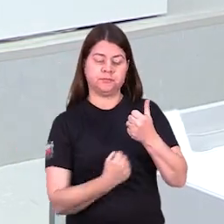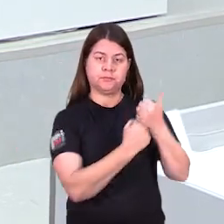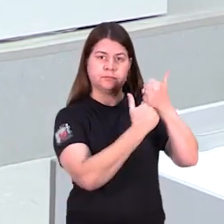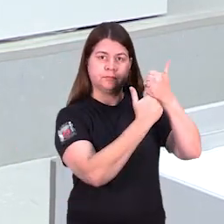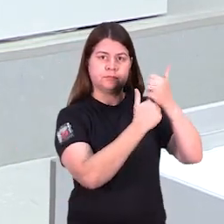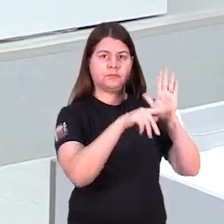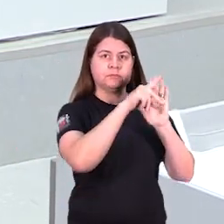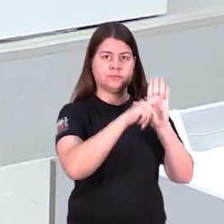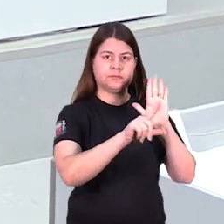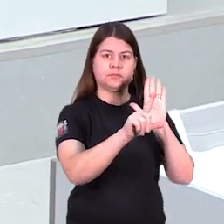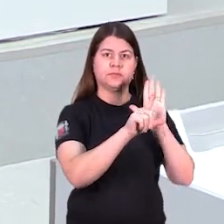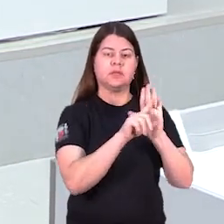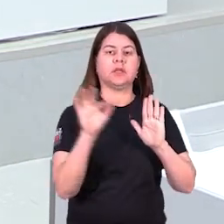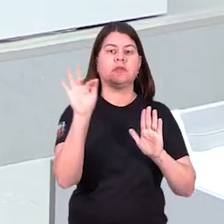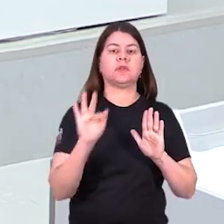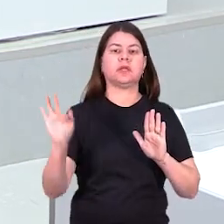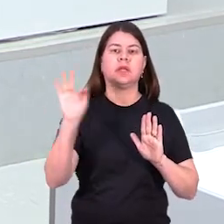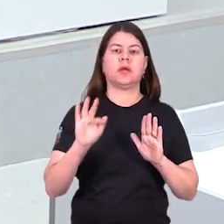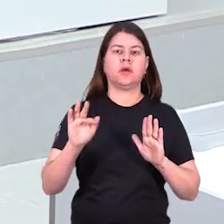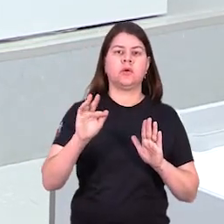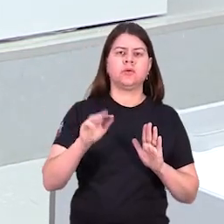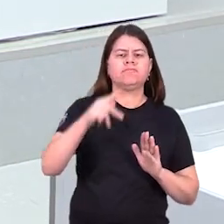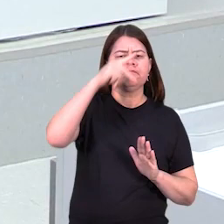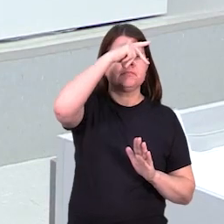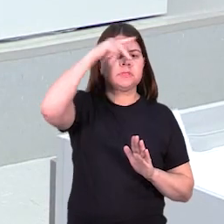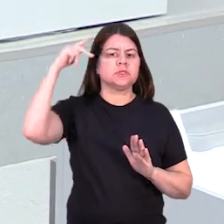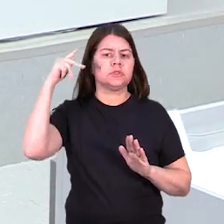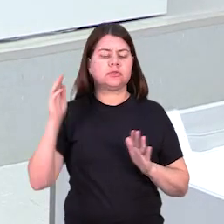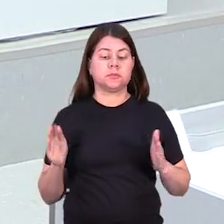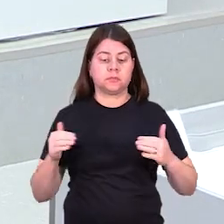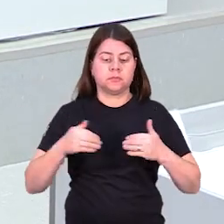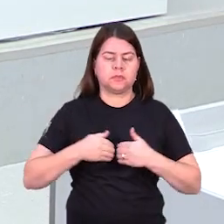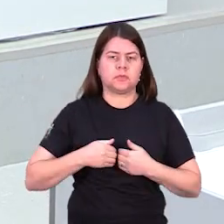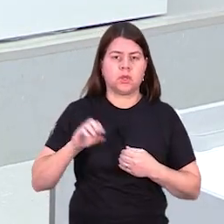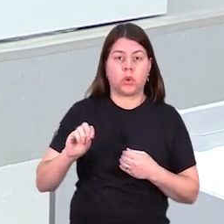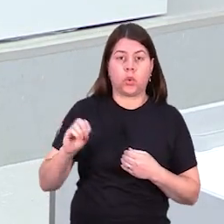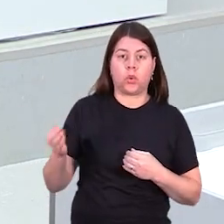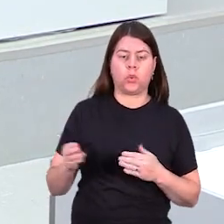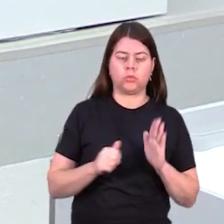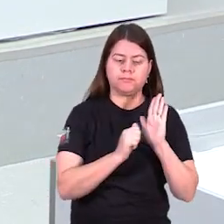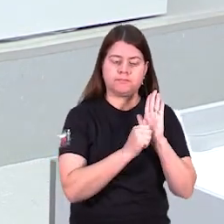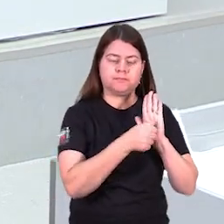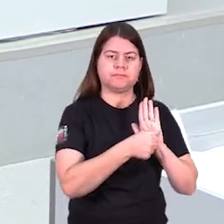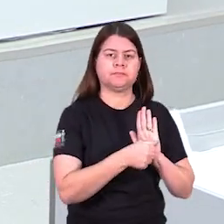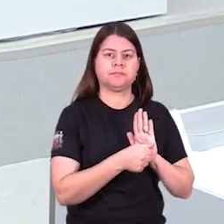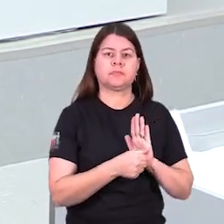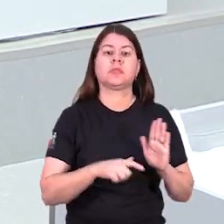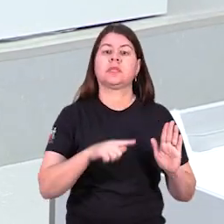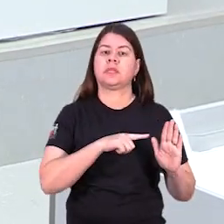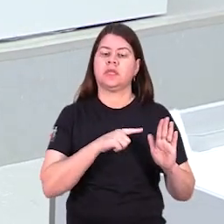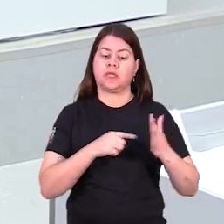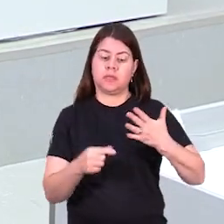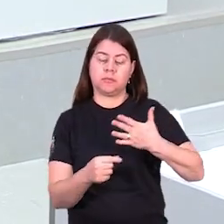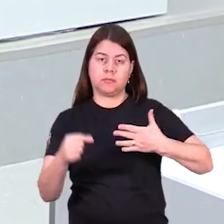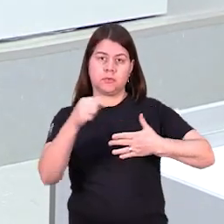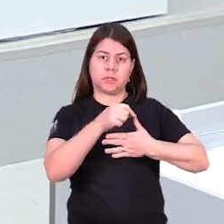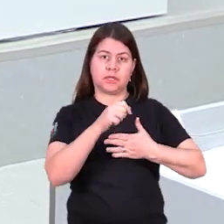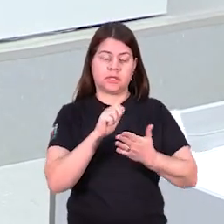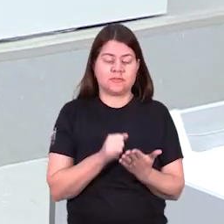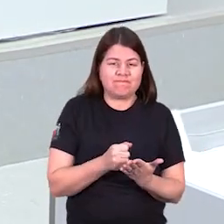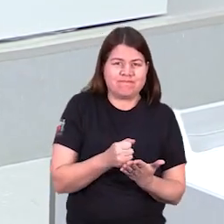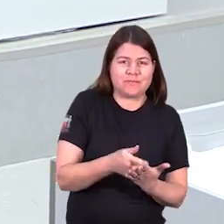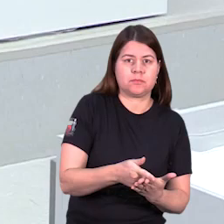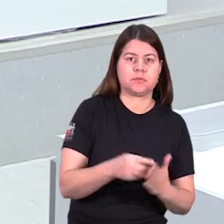de lei federal, que prioriza pessoas portadoras de transtorno do espectro autista ou com síndrome de Down na